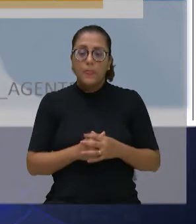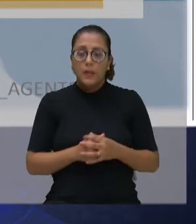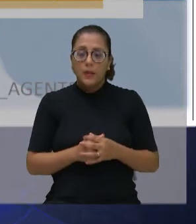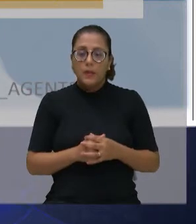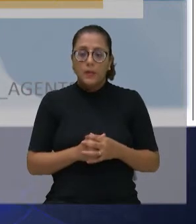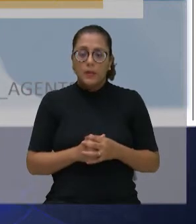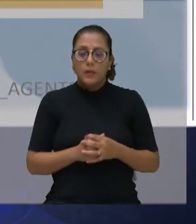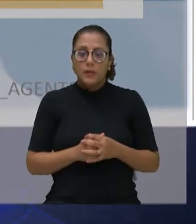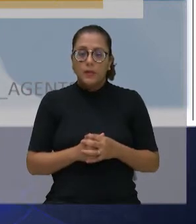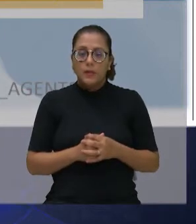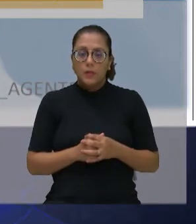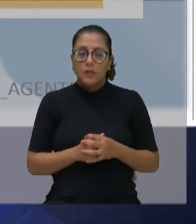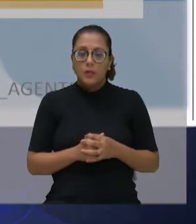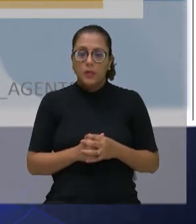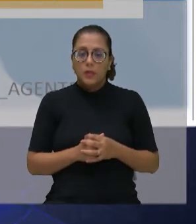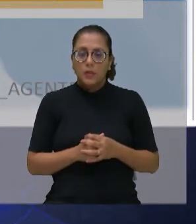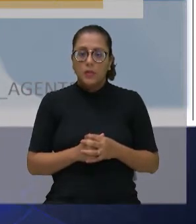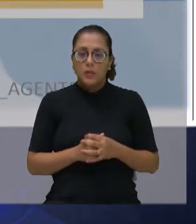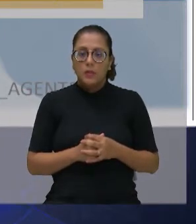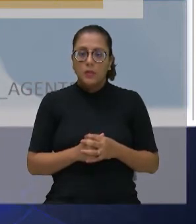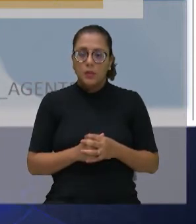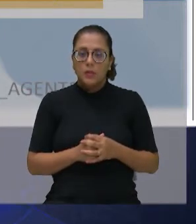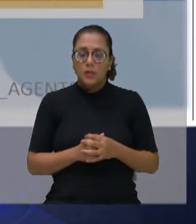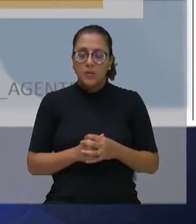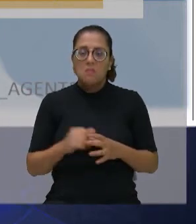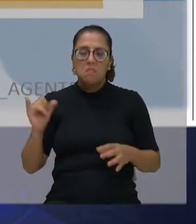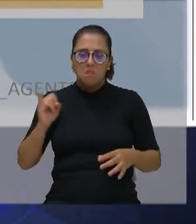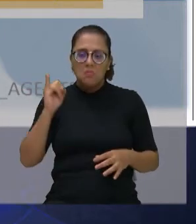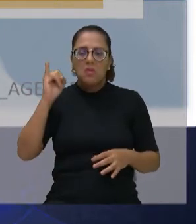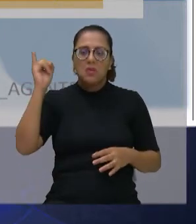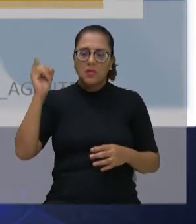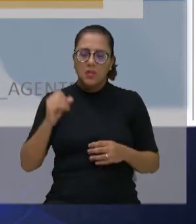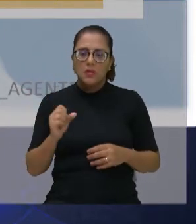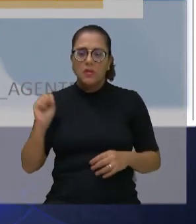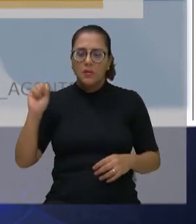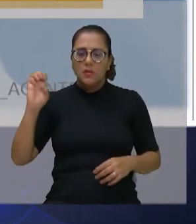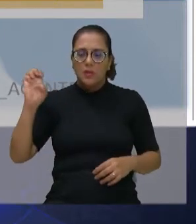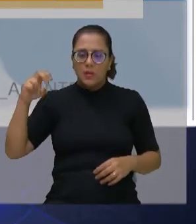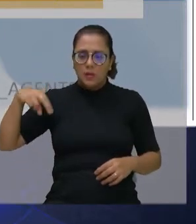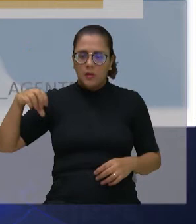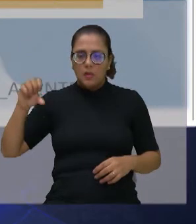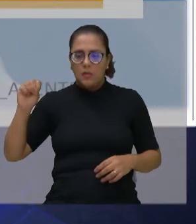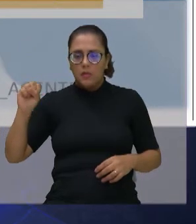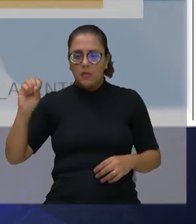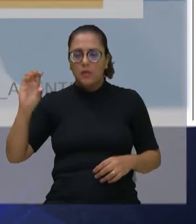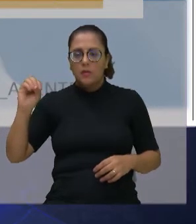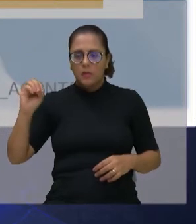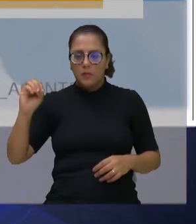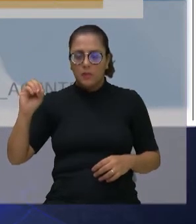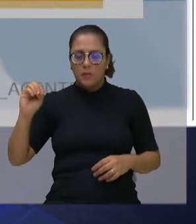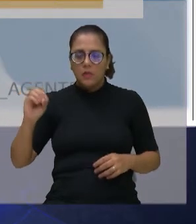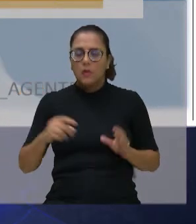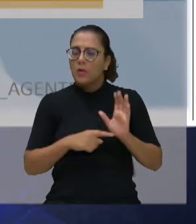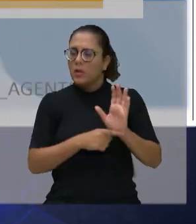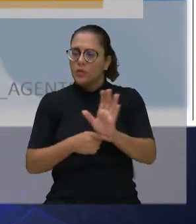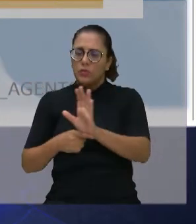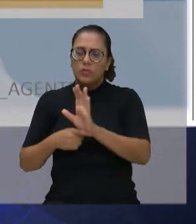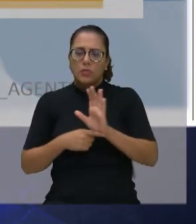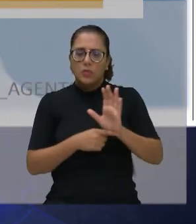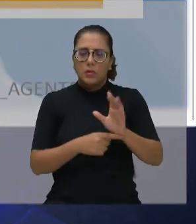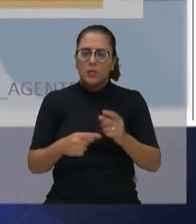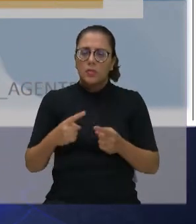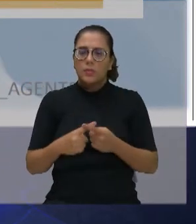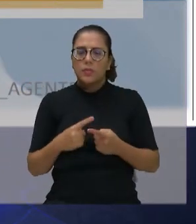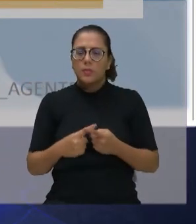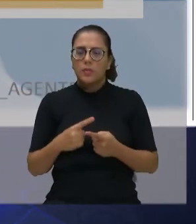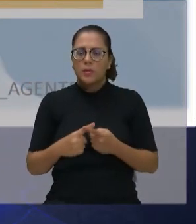que é o censo de 2021. Então, eu queria que vocês prestassem atenção, ajudassem a divulgar, porque o